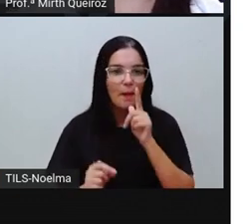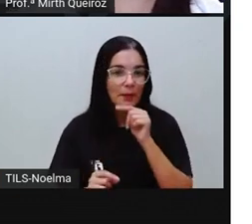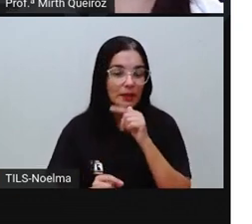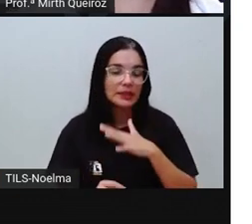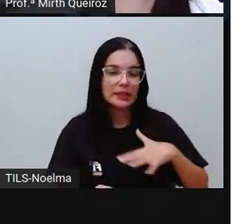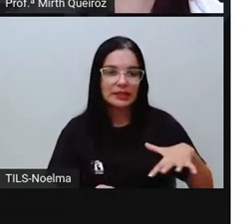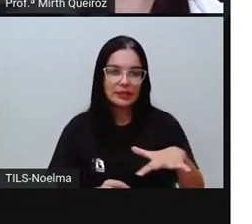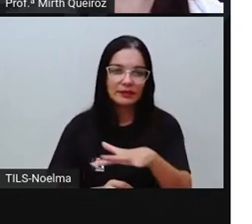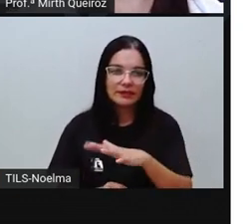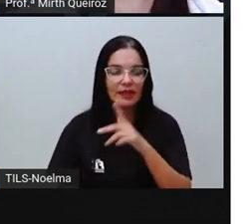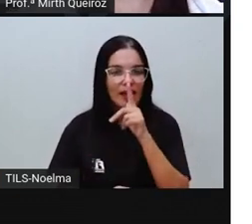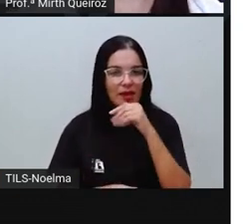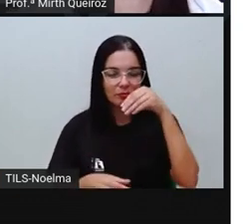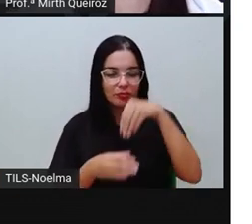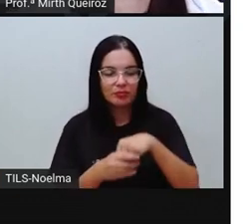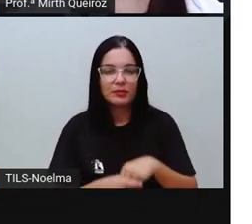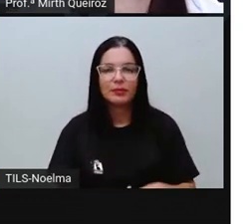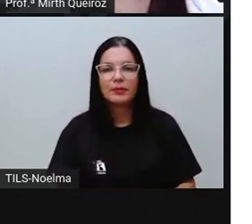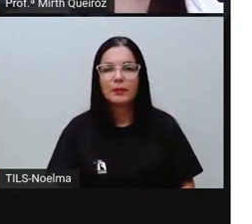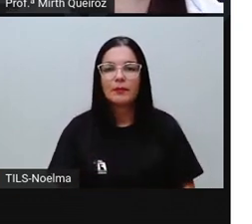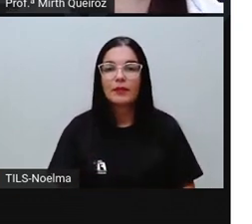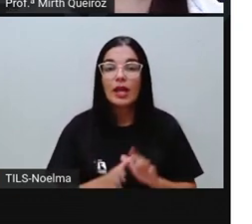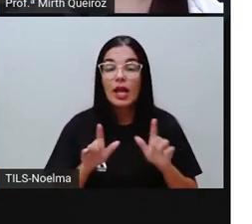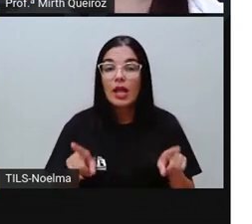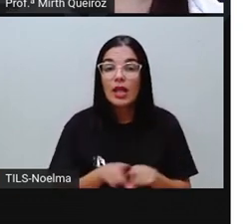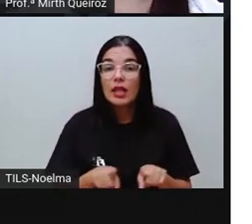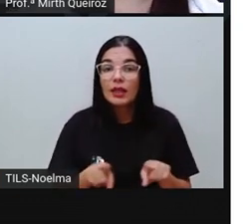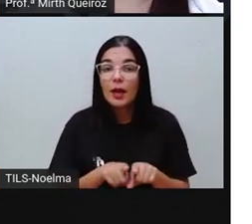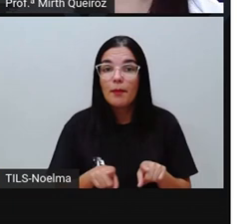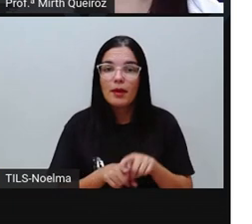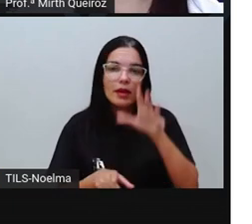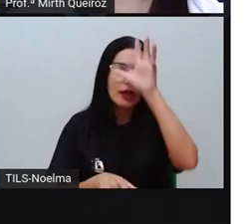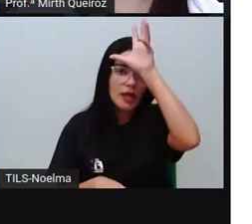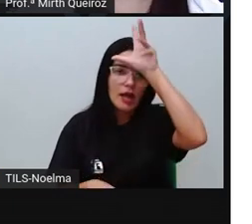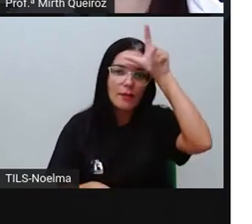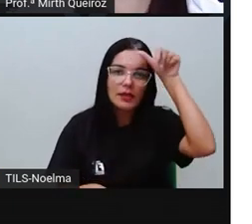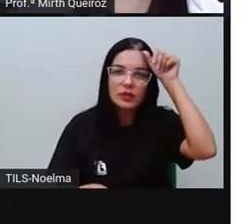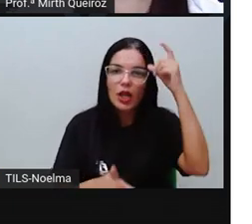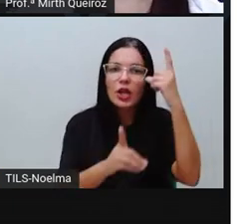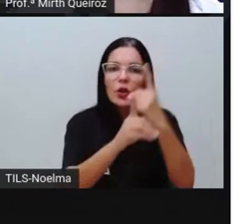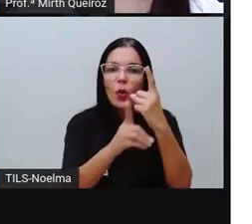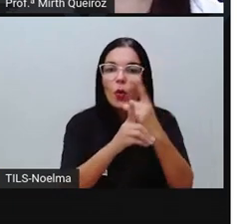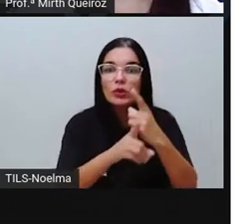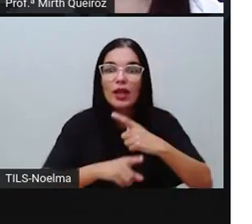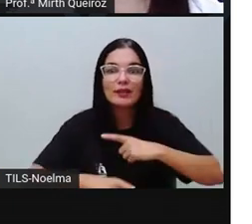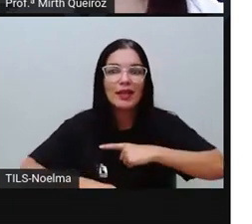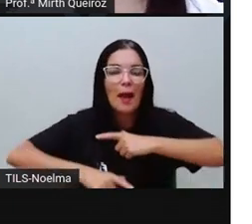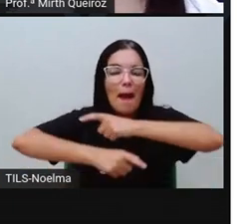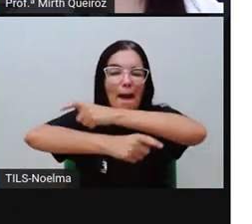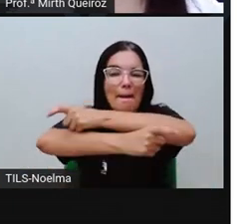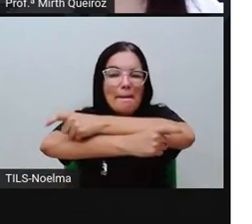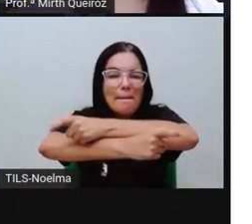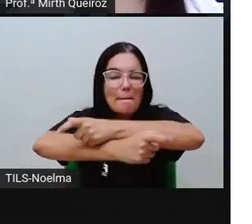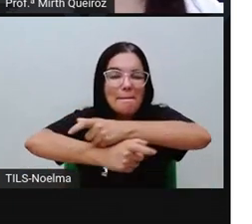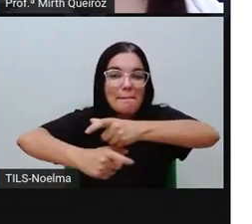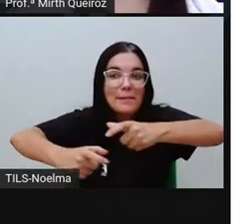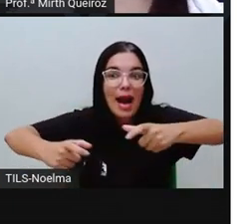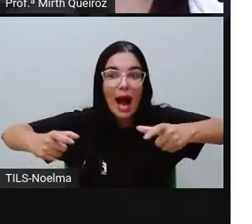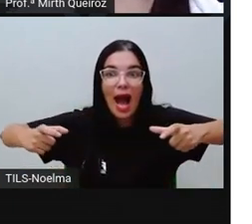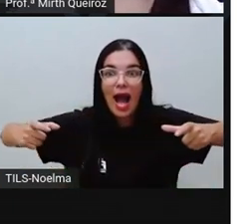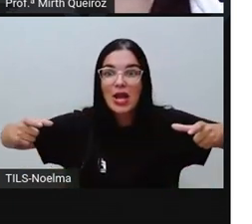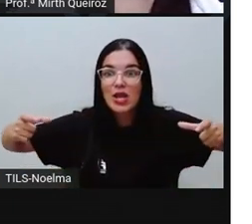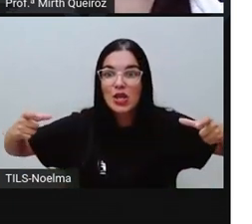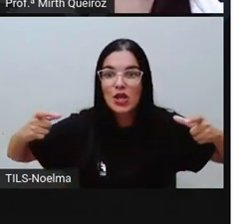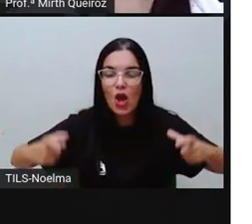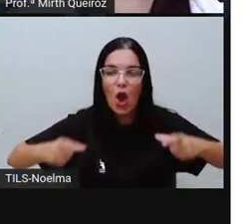assim, certo? Na Amazônia, encontra-se a maior bacia hidrográfica do planeta, que a gente já